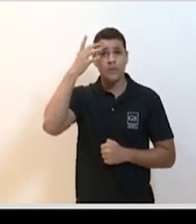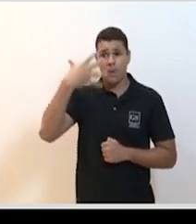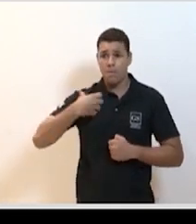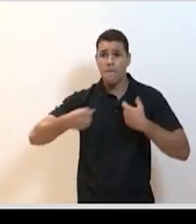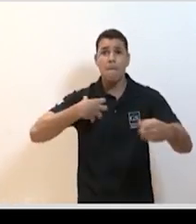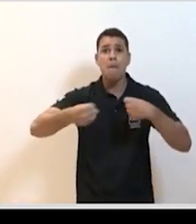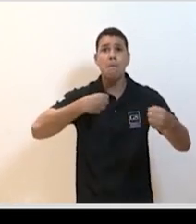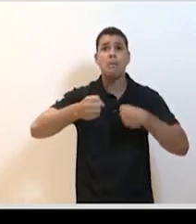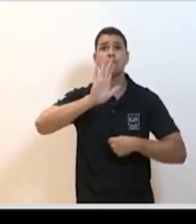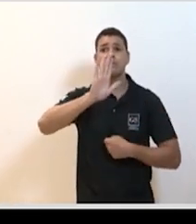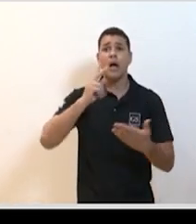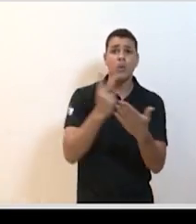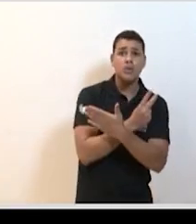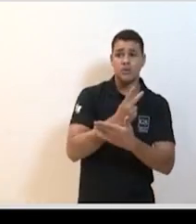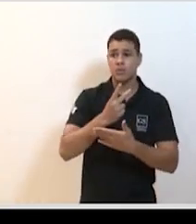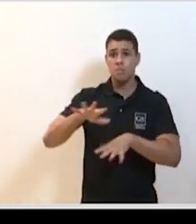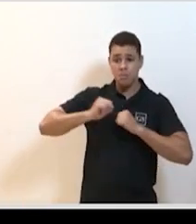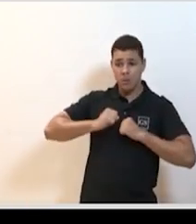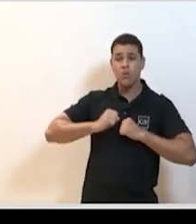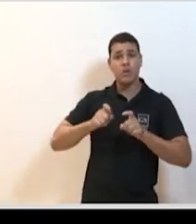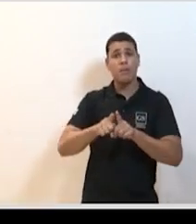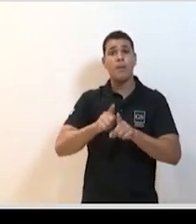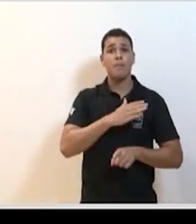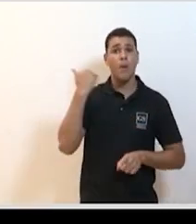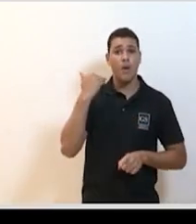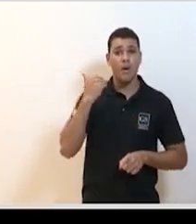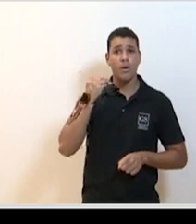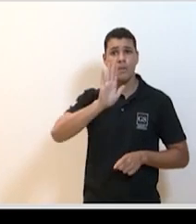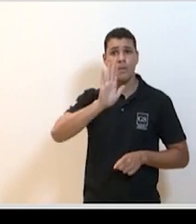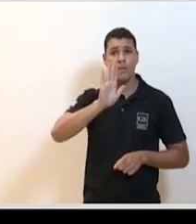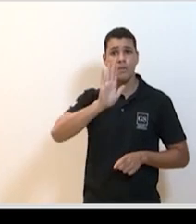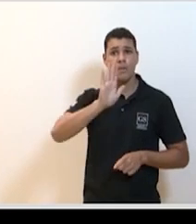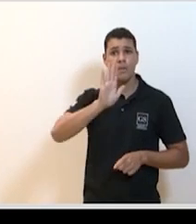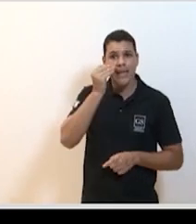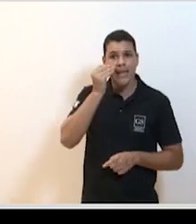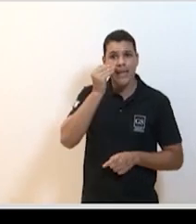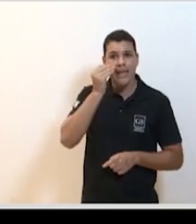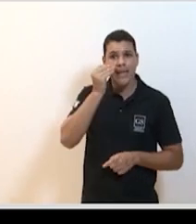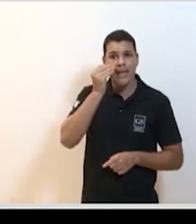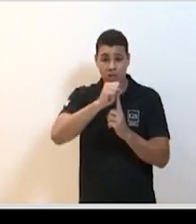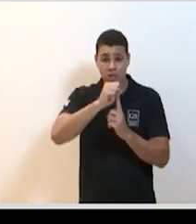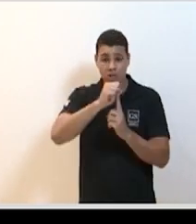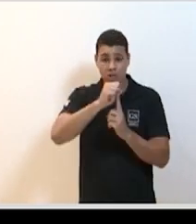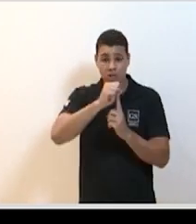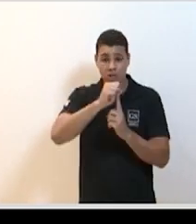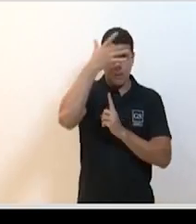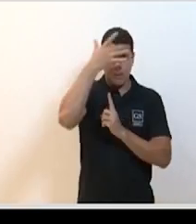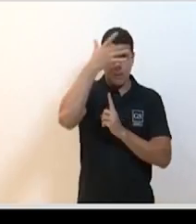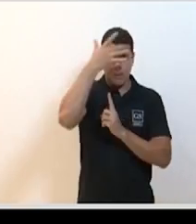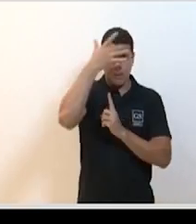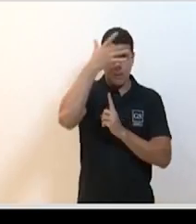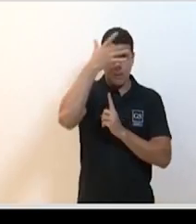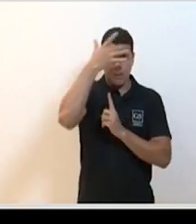graves e morte. Mas quando você começa a estudar melhor na população, testar mais a população, a gente começa a perceber que a base